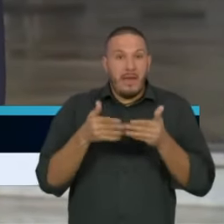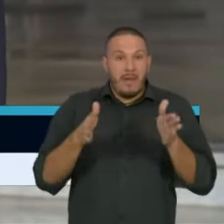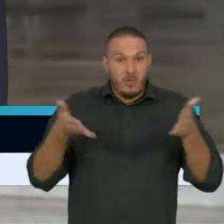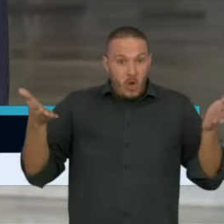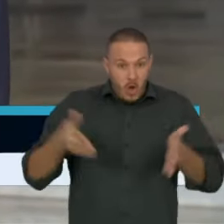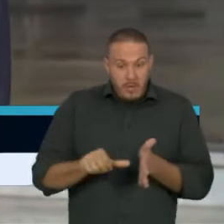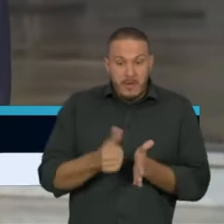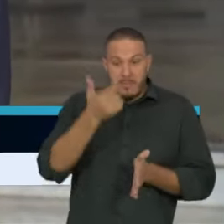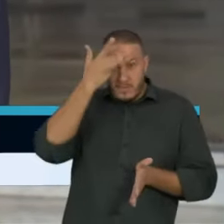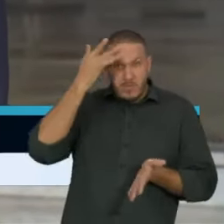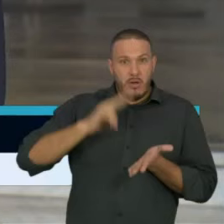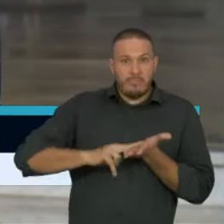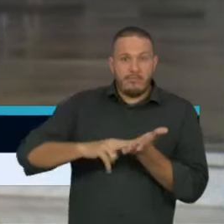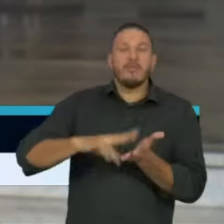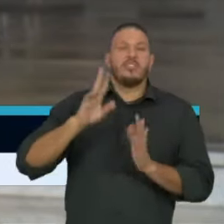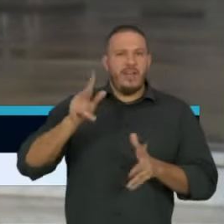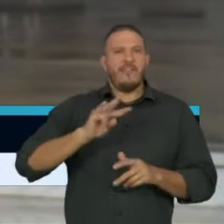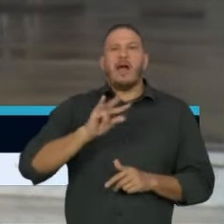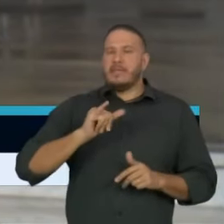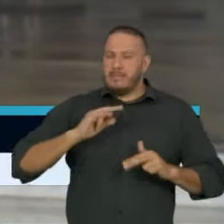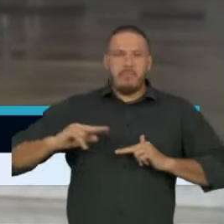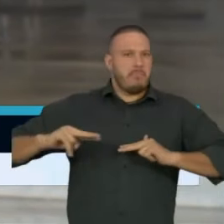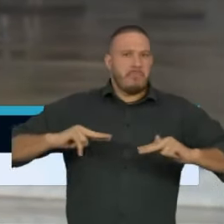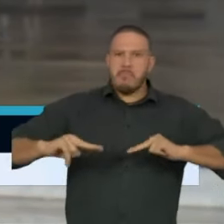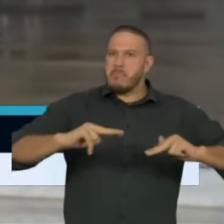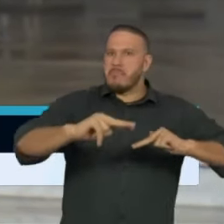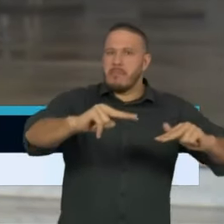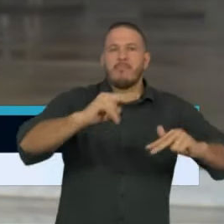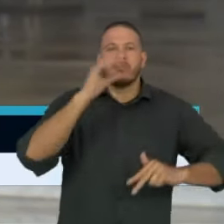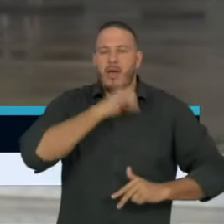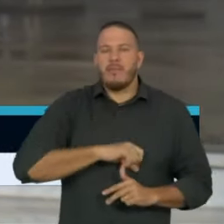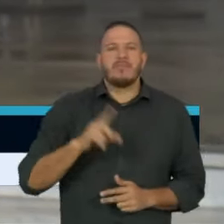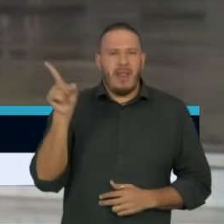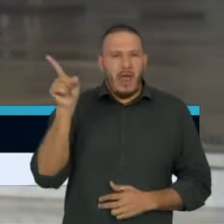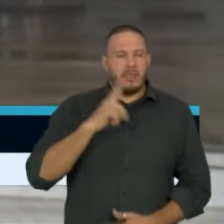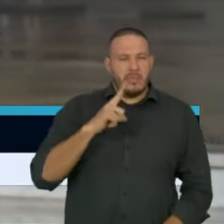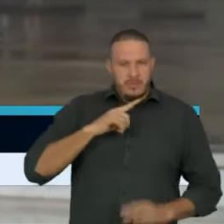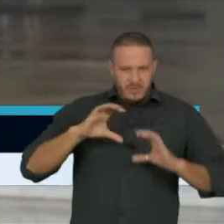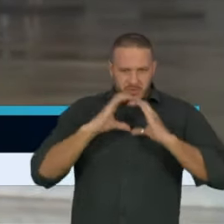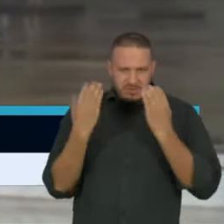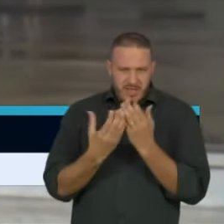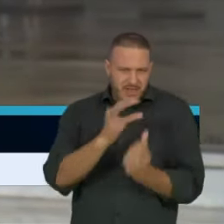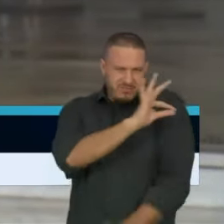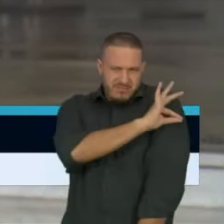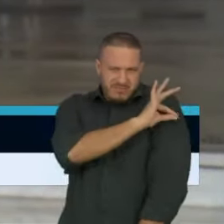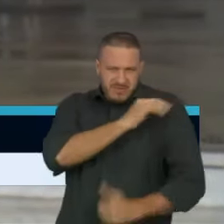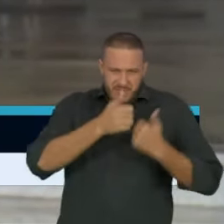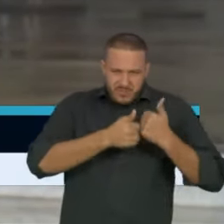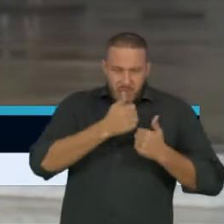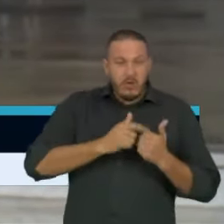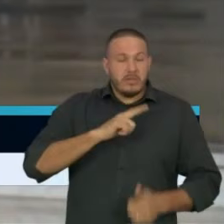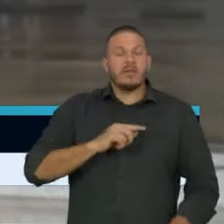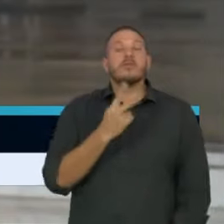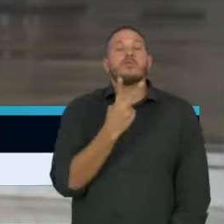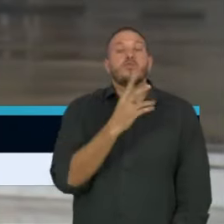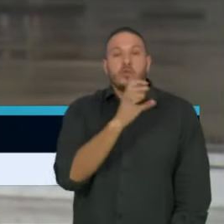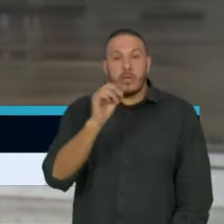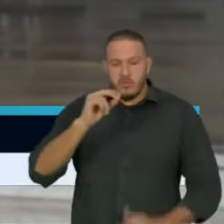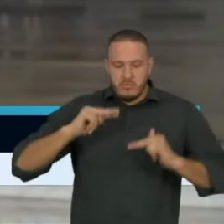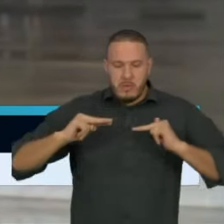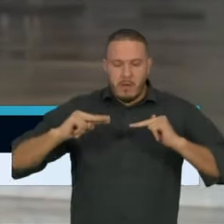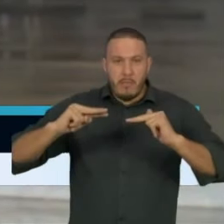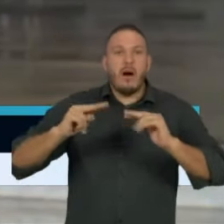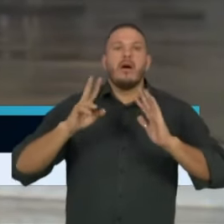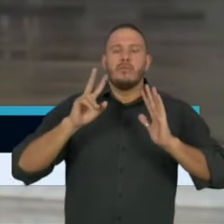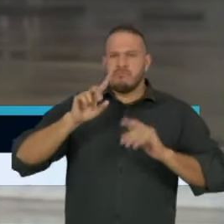já vai estar ocupado. Então, muito em breve, os 200 leitos estarão já todos ocupados no Hospital Municipal de